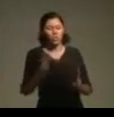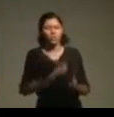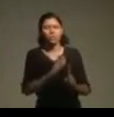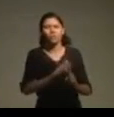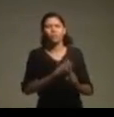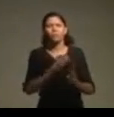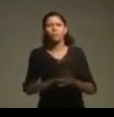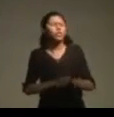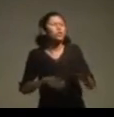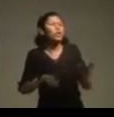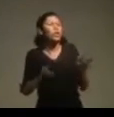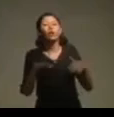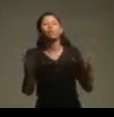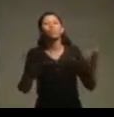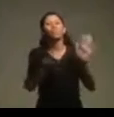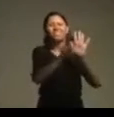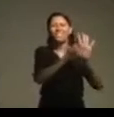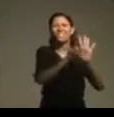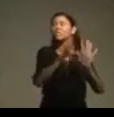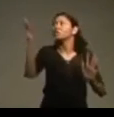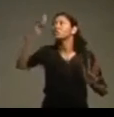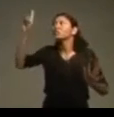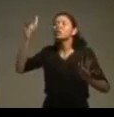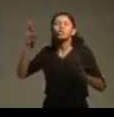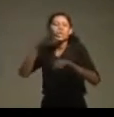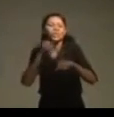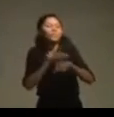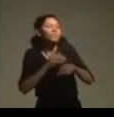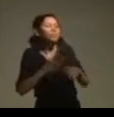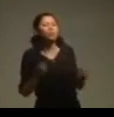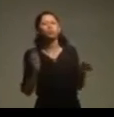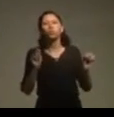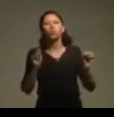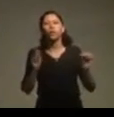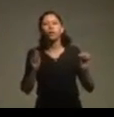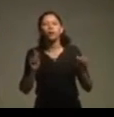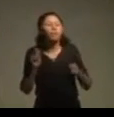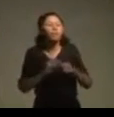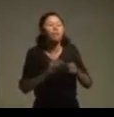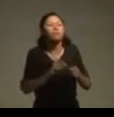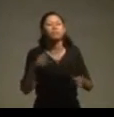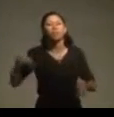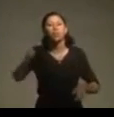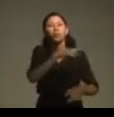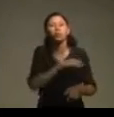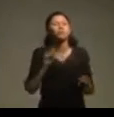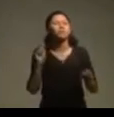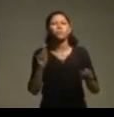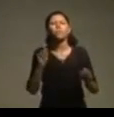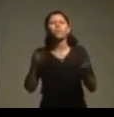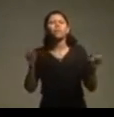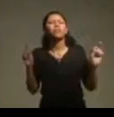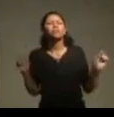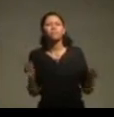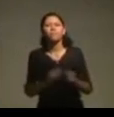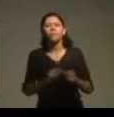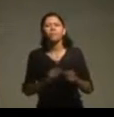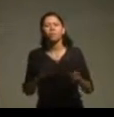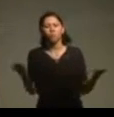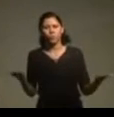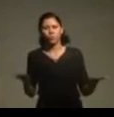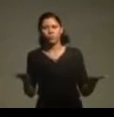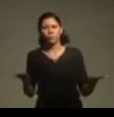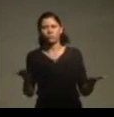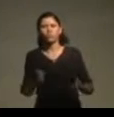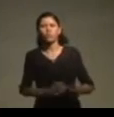a lei de Deus nos está convocando para que a gente faça, para que nós nos engajemos no processo de construção da paz no